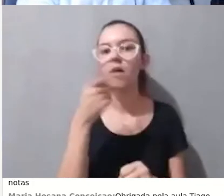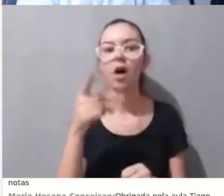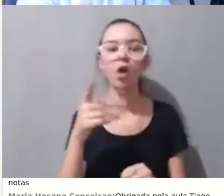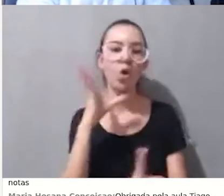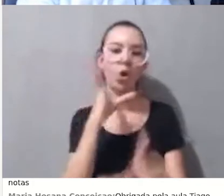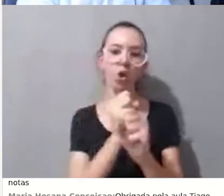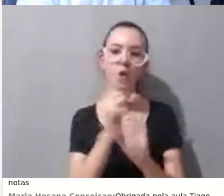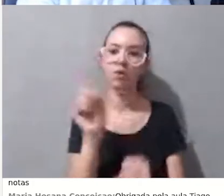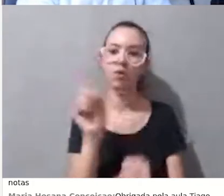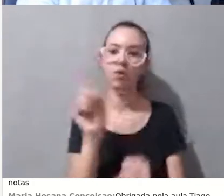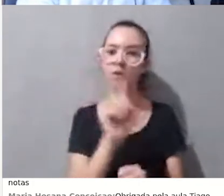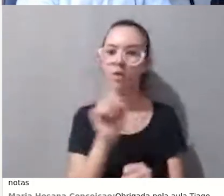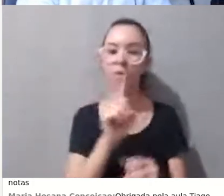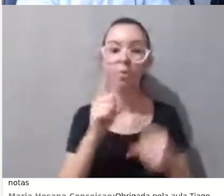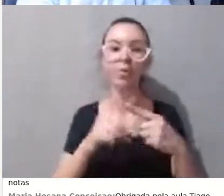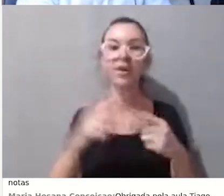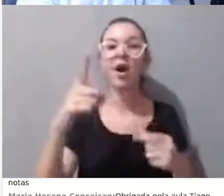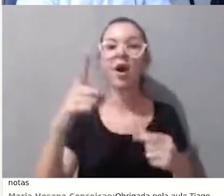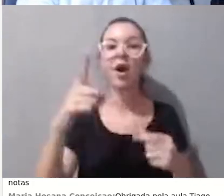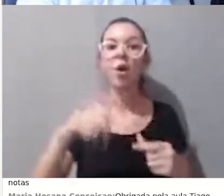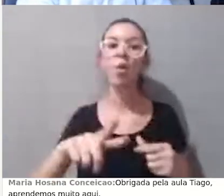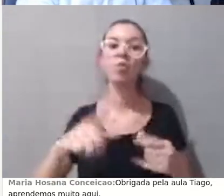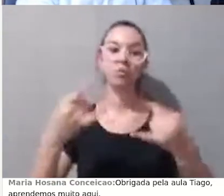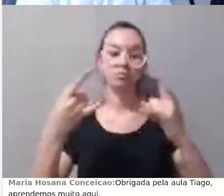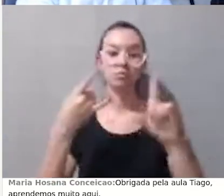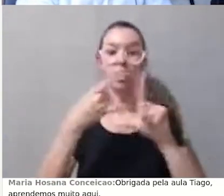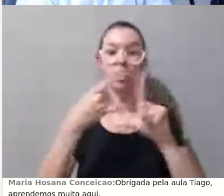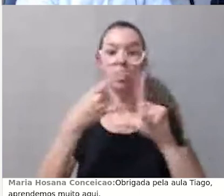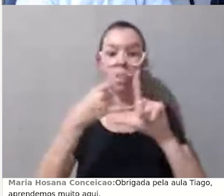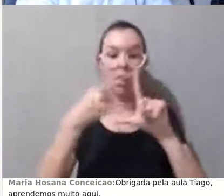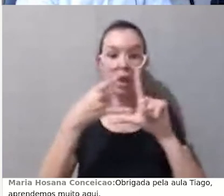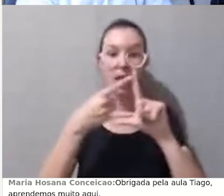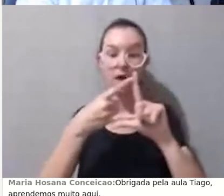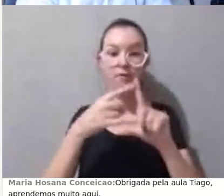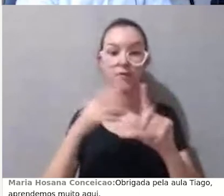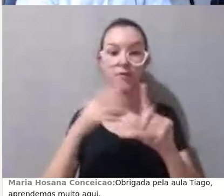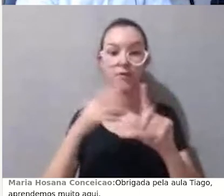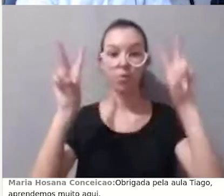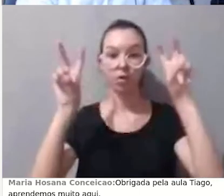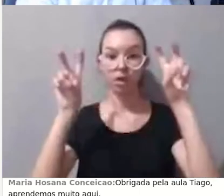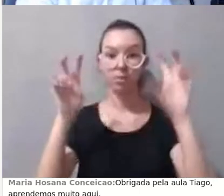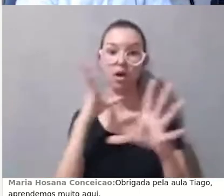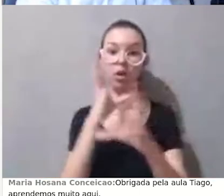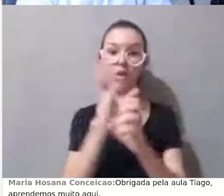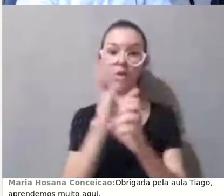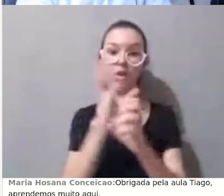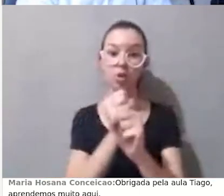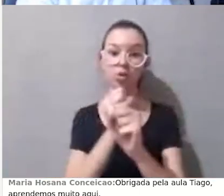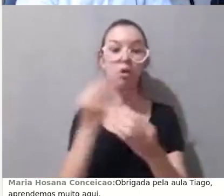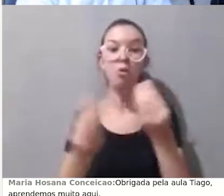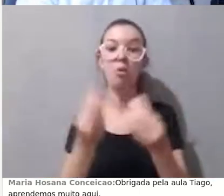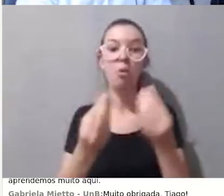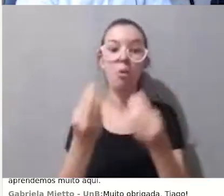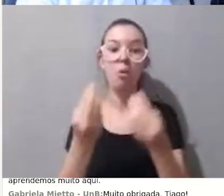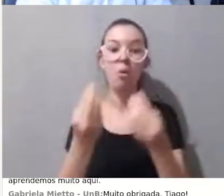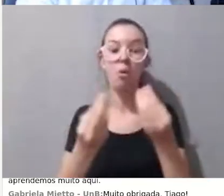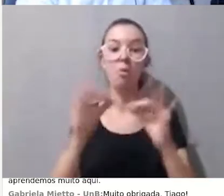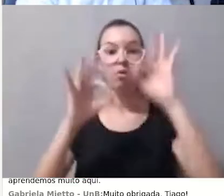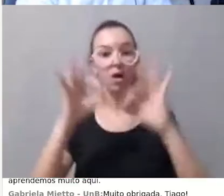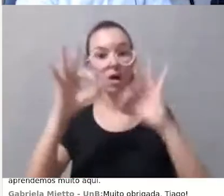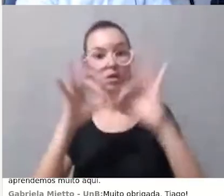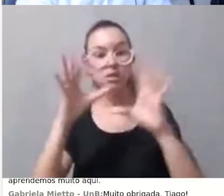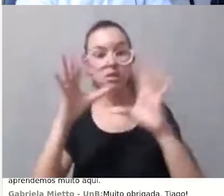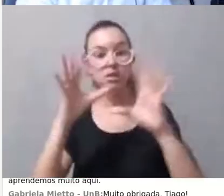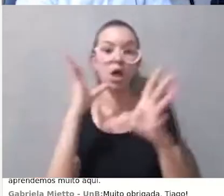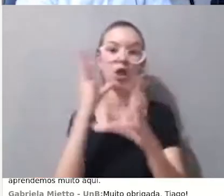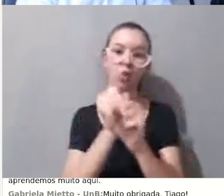abordagem, mas a gente pode depois fazer uma live sobre notas, como configurar o sistema de notas, porque eu acho que é bem específico. Então, você quer